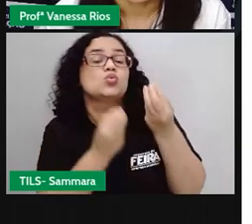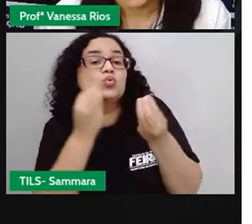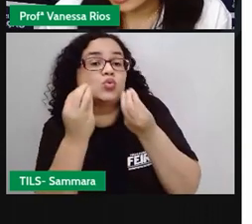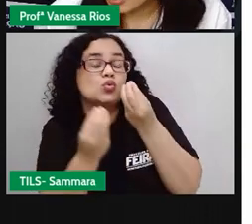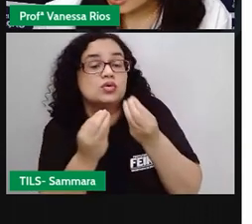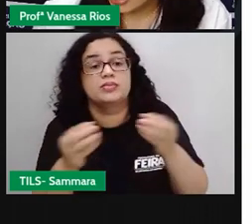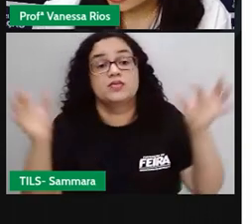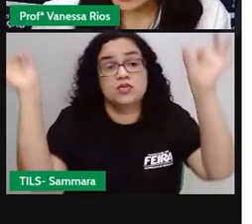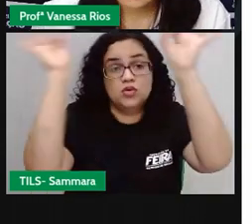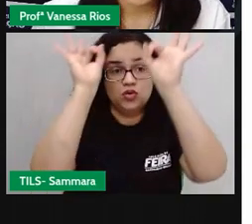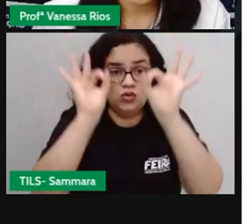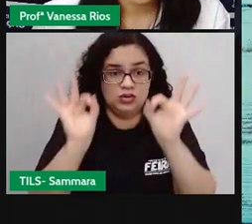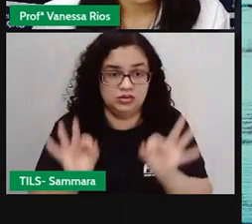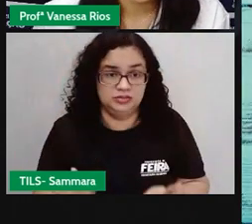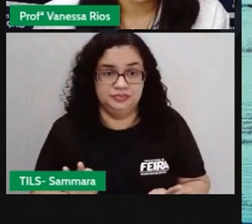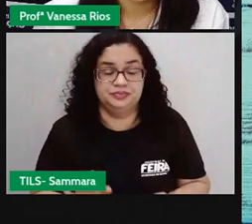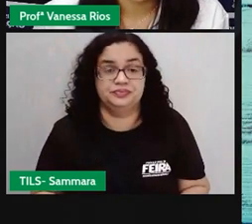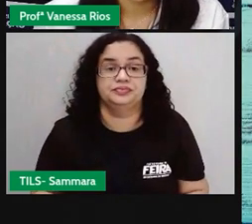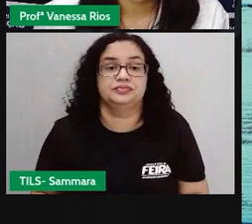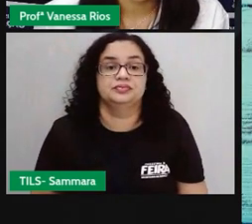são organizados.